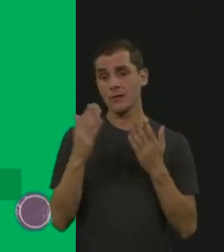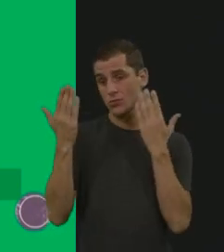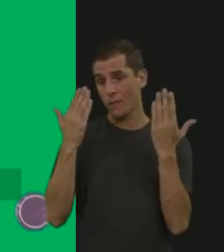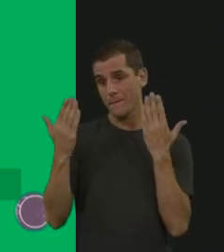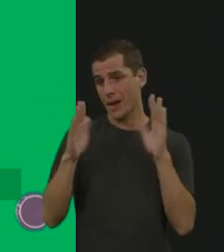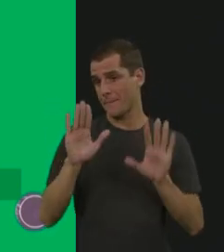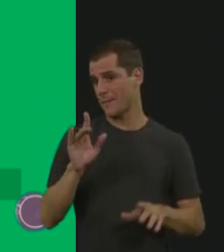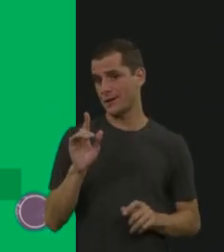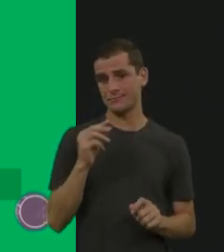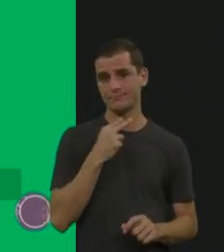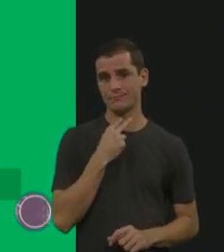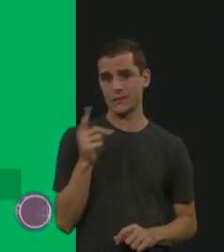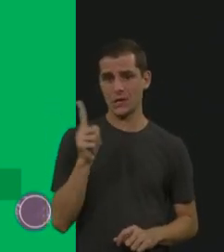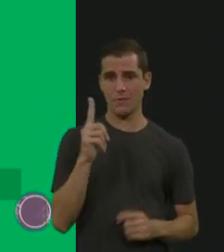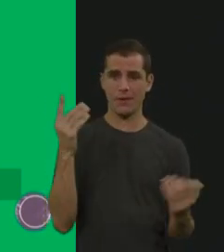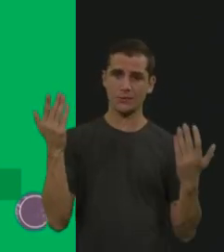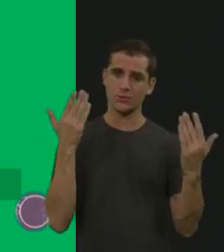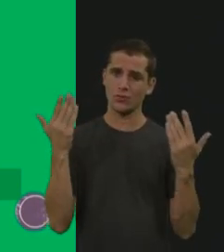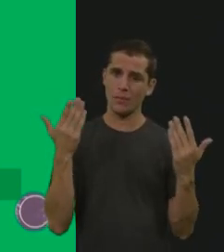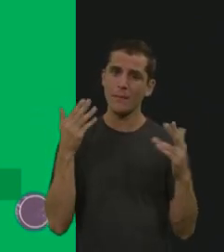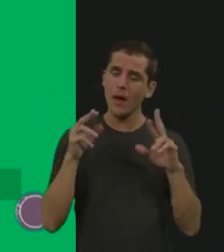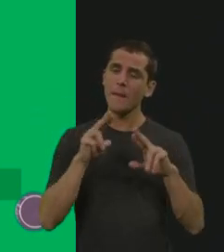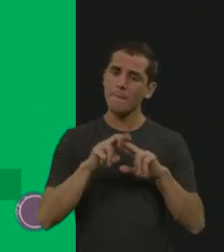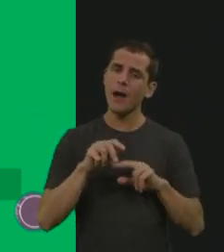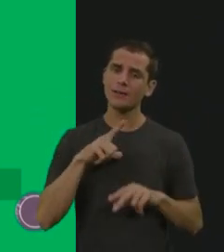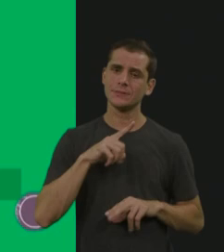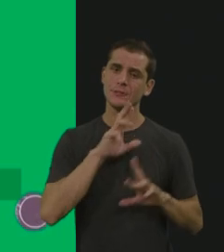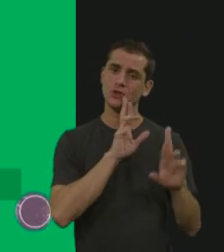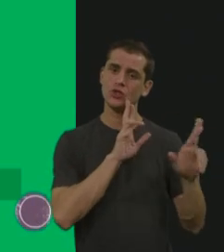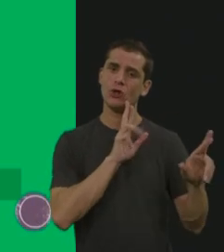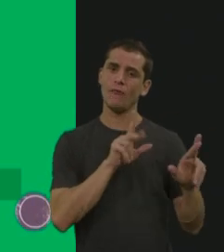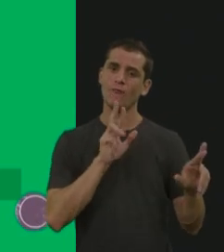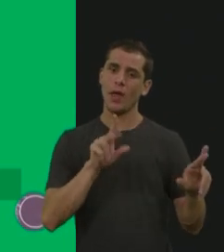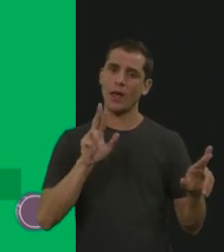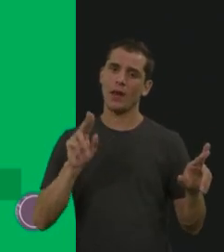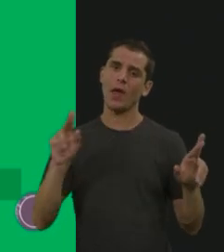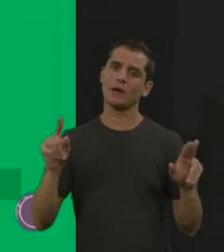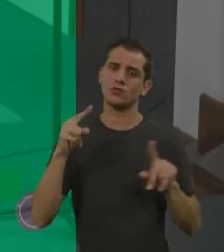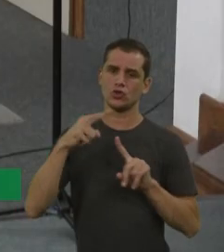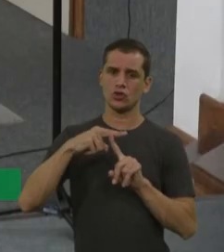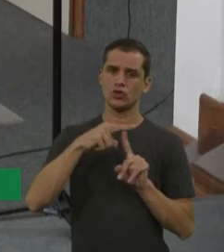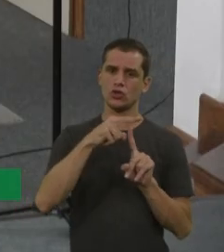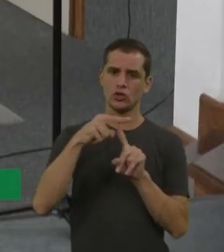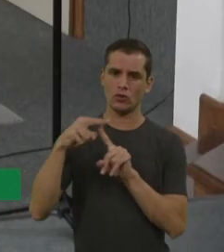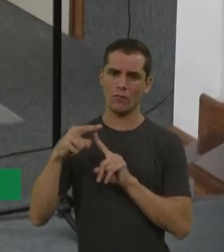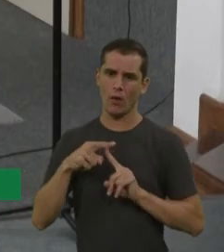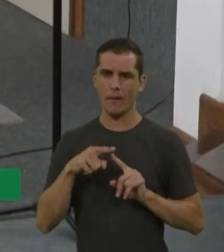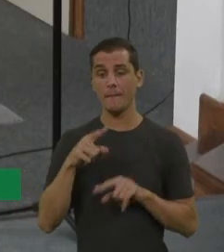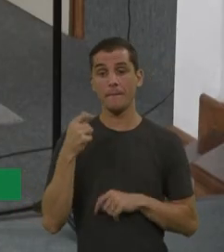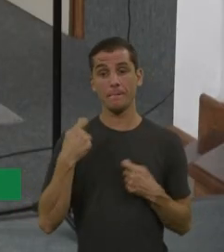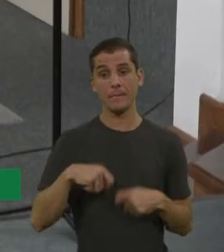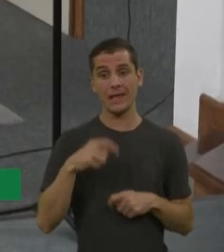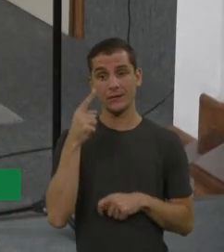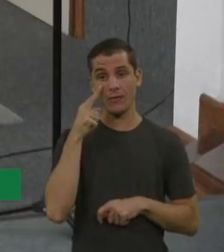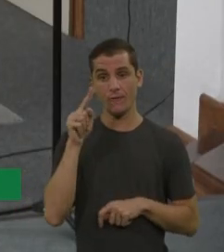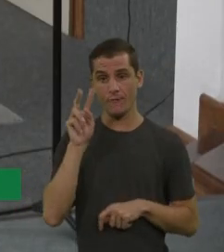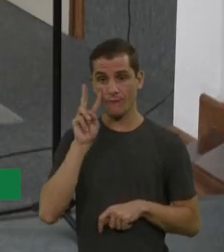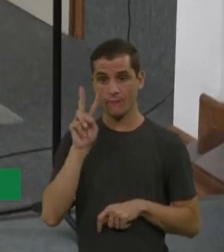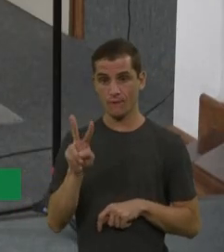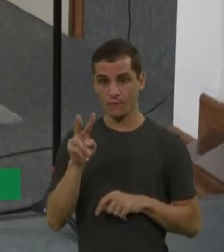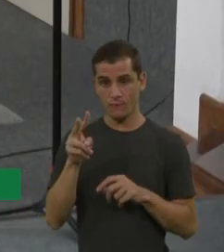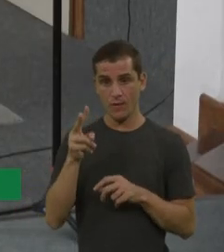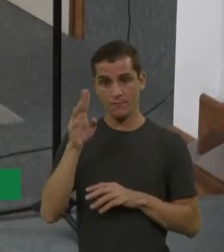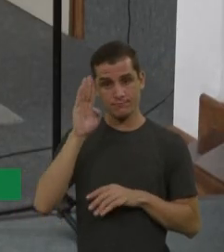Então, assim, a principal questão é dividir se tem comprometimento déficit cognitivo, que se chama neuronopata, ou não.